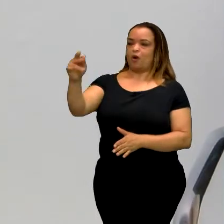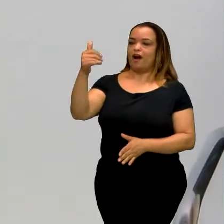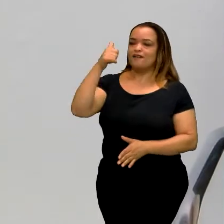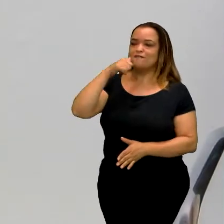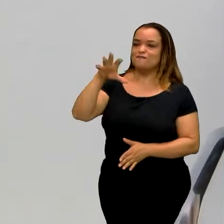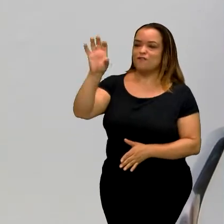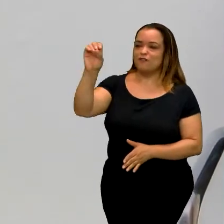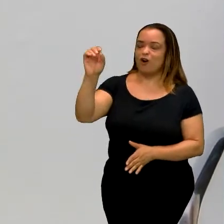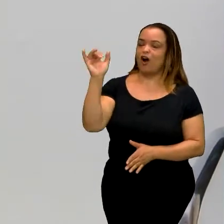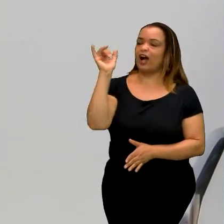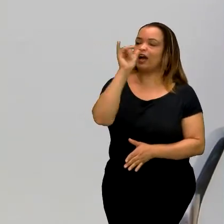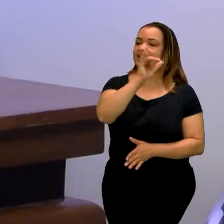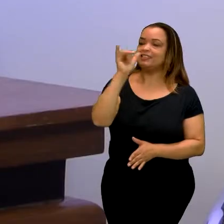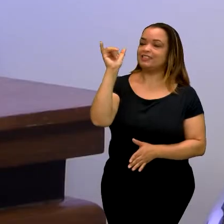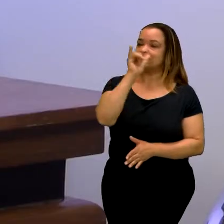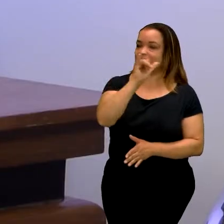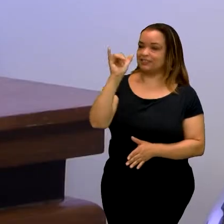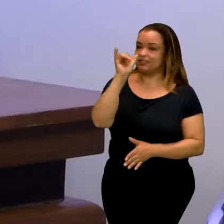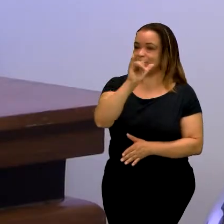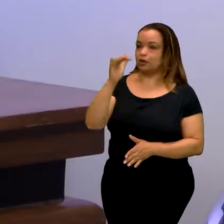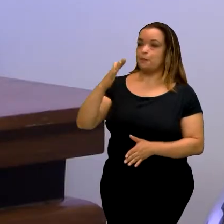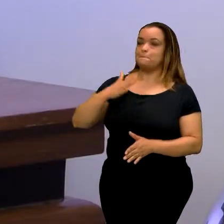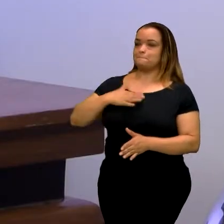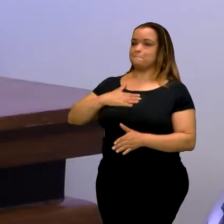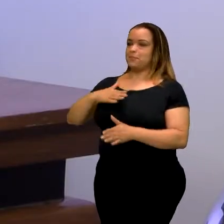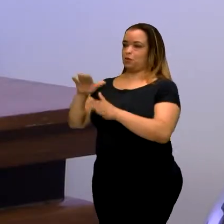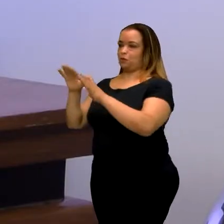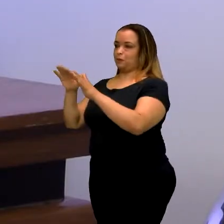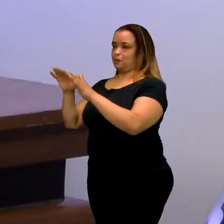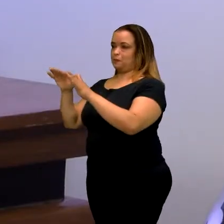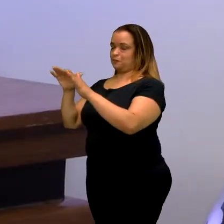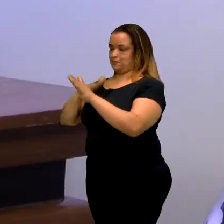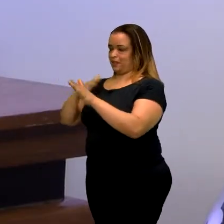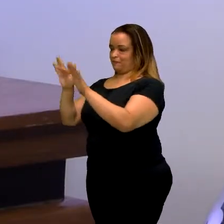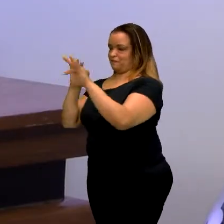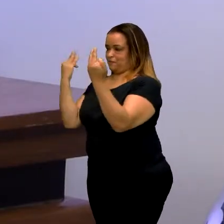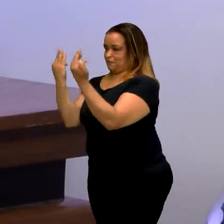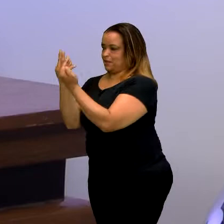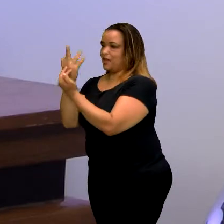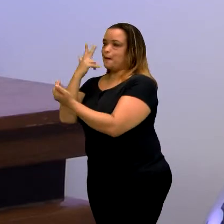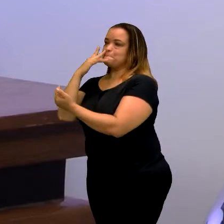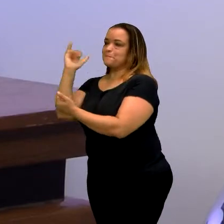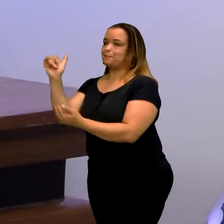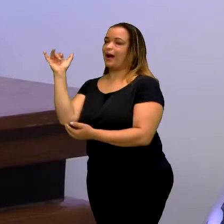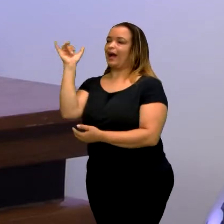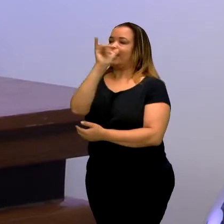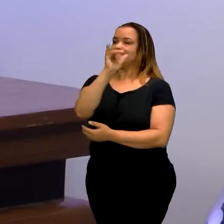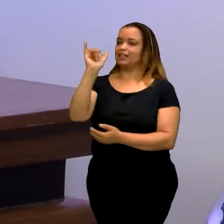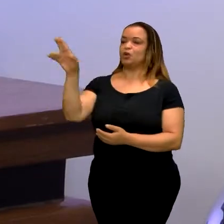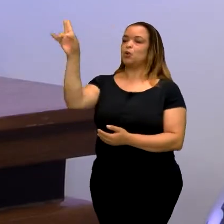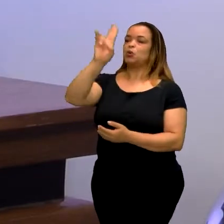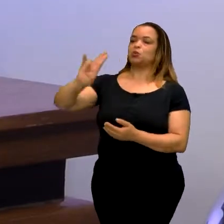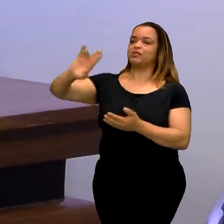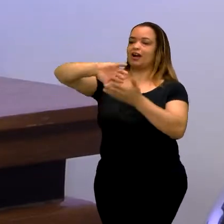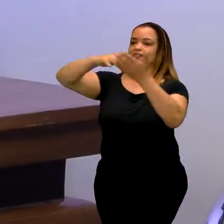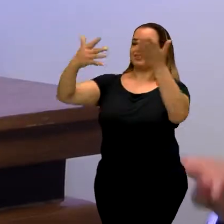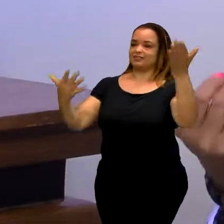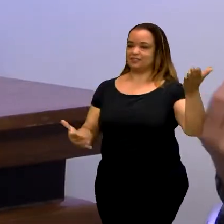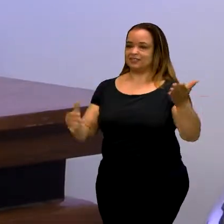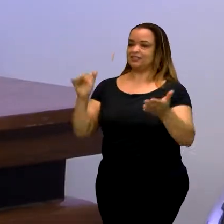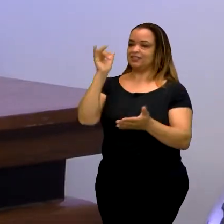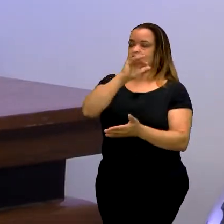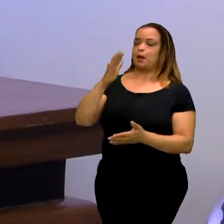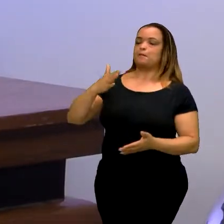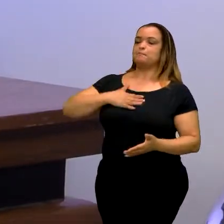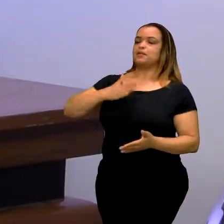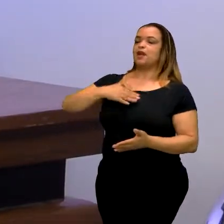e o resto da família? Não, da parte do meu pai... Minha avó é italiana, ela fazia língua de sinais italiana. E da minha mãe já